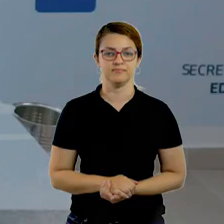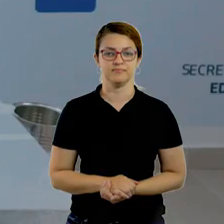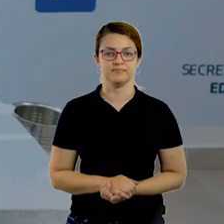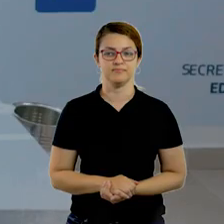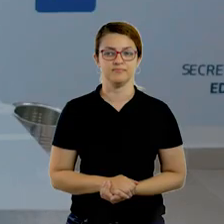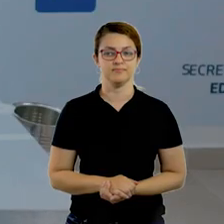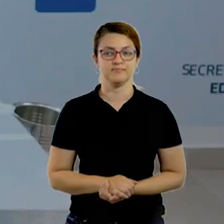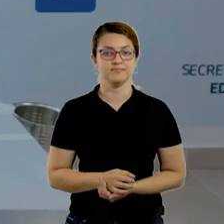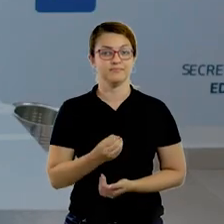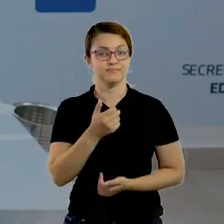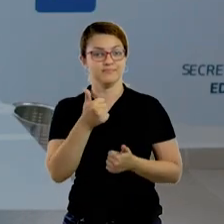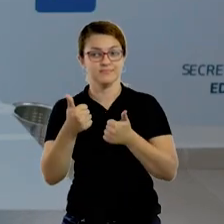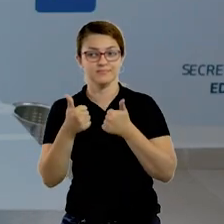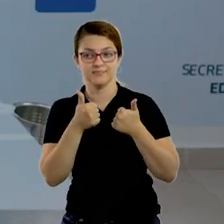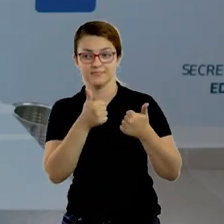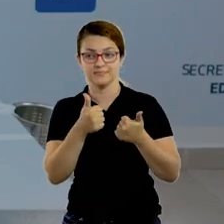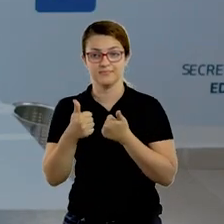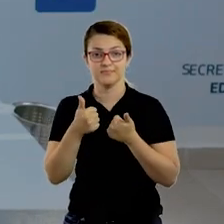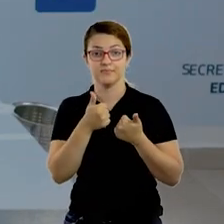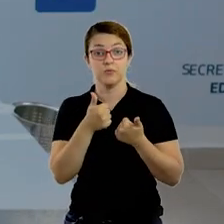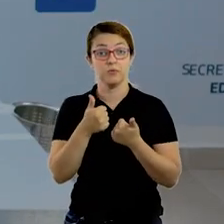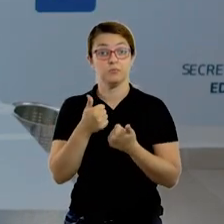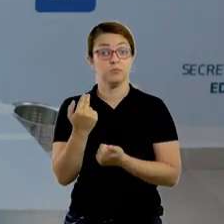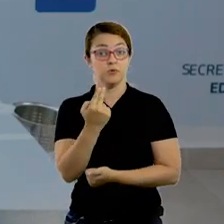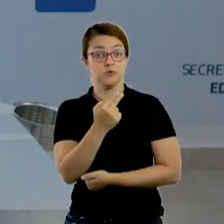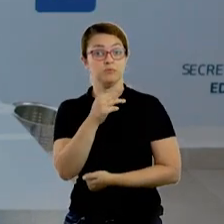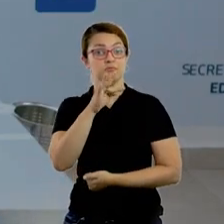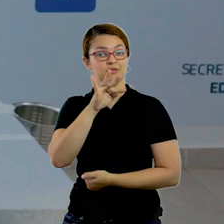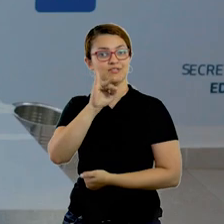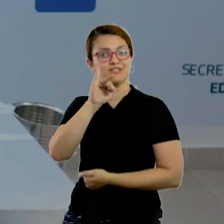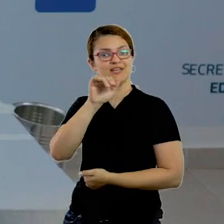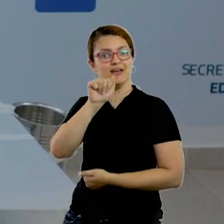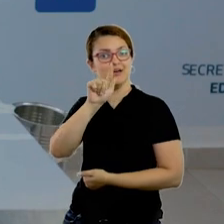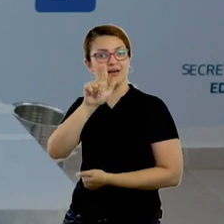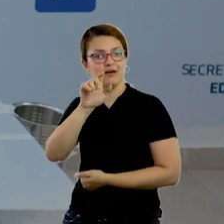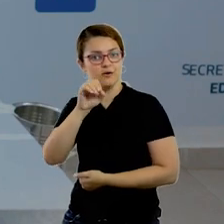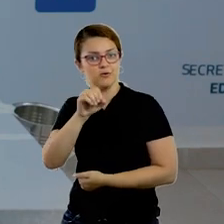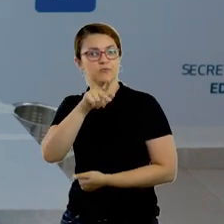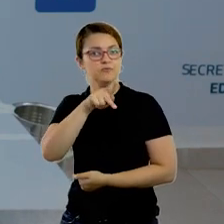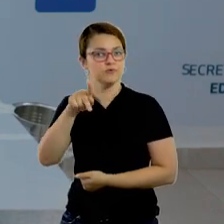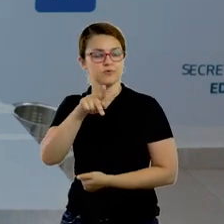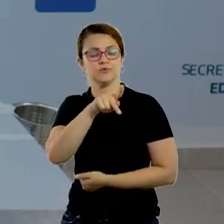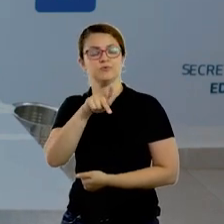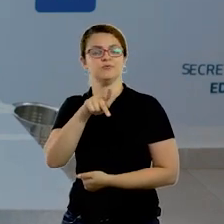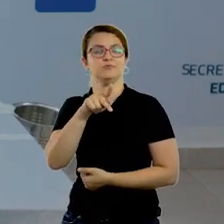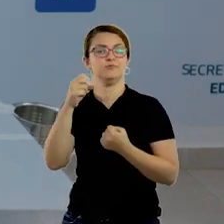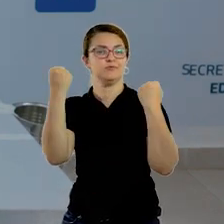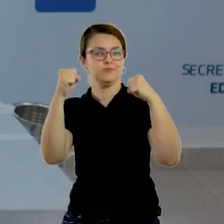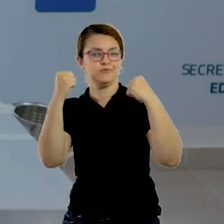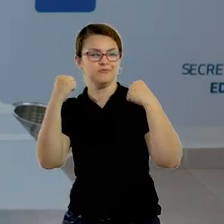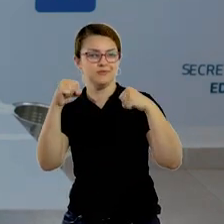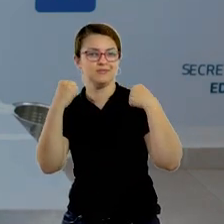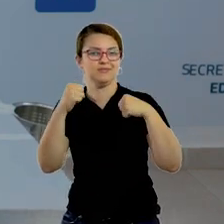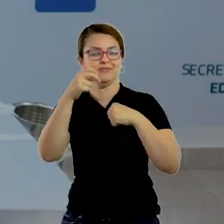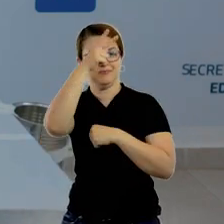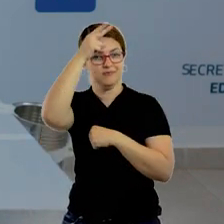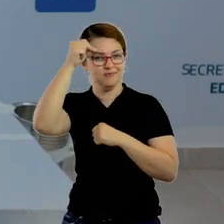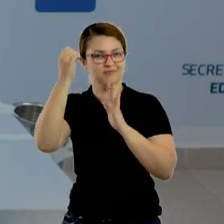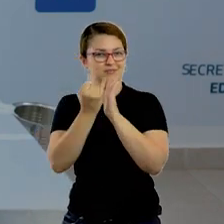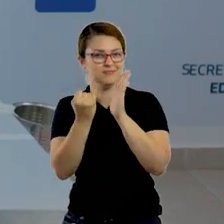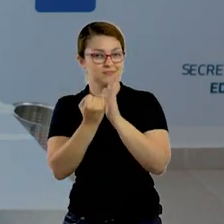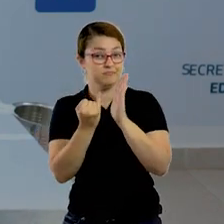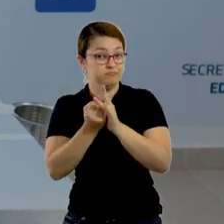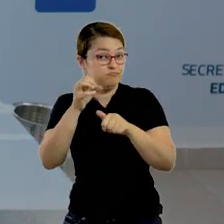Olá pessoal, tudo bem? Aqui é o professor Thiago Mancini, professor de Educação Física da Rede Municipal de Itapevi. Estou aqui mais uma vez para a gente